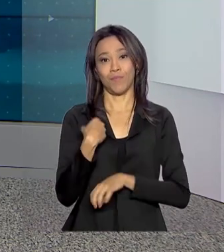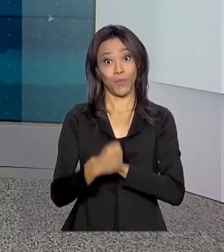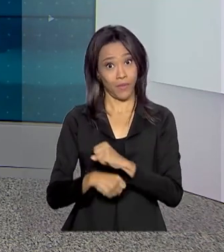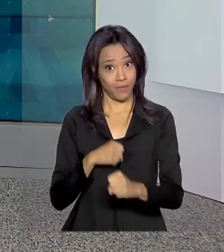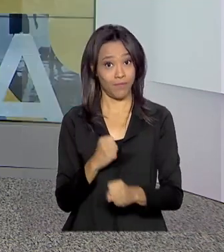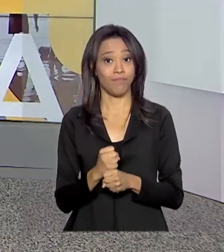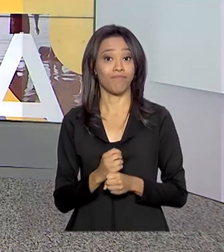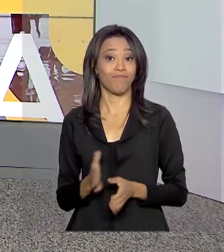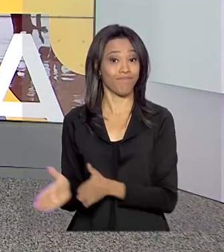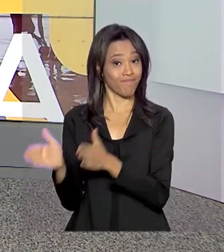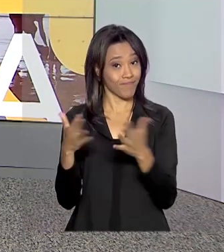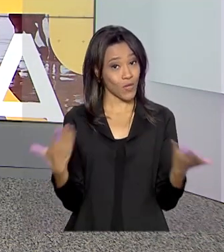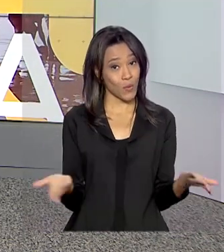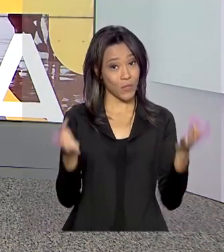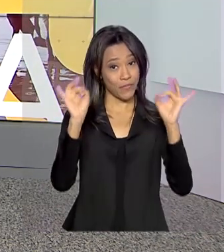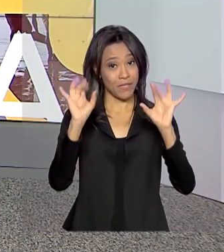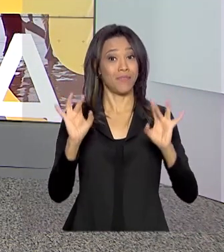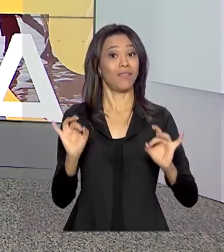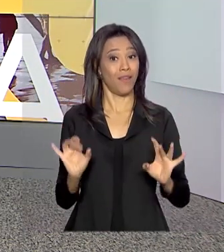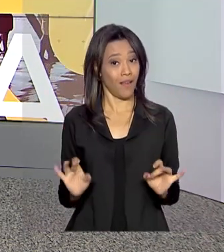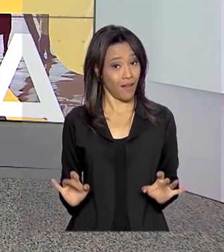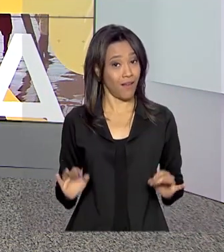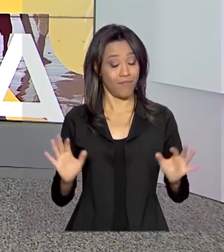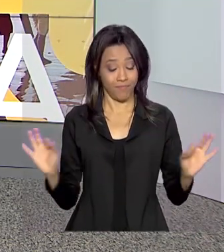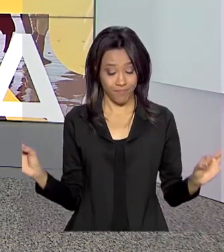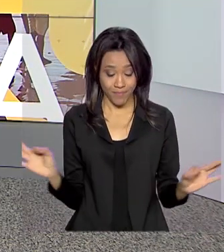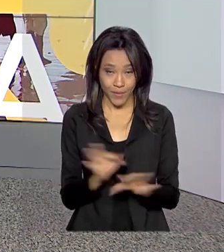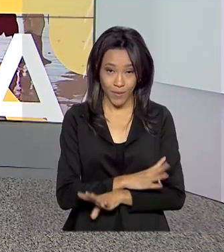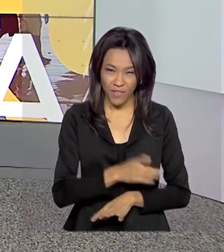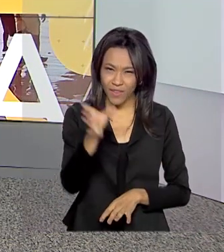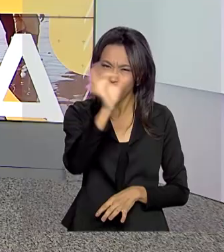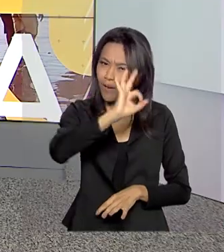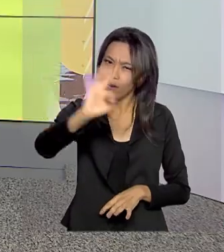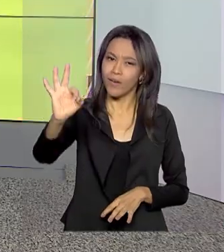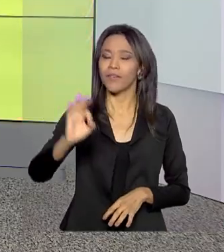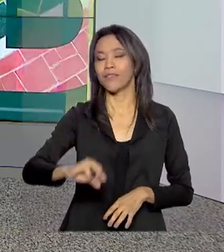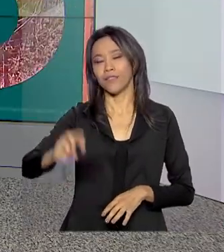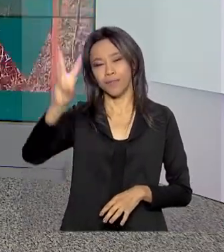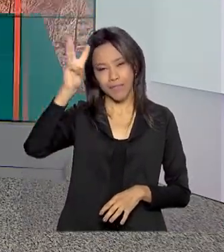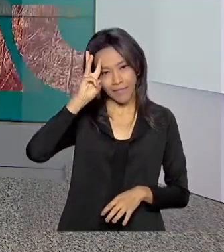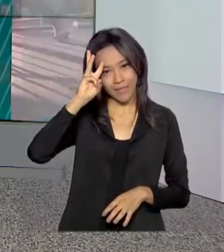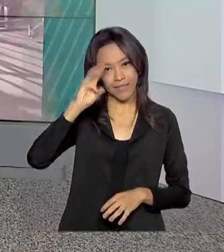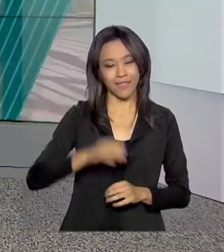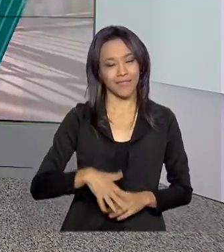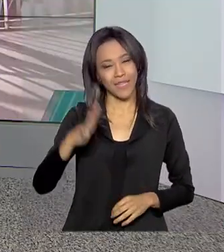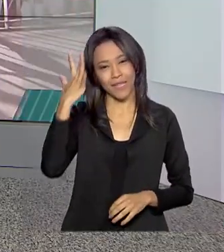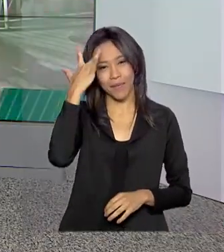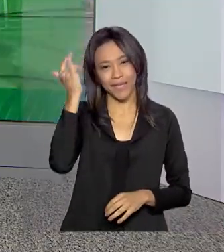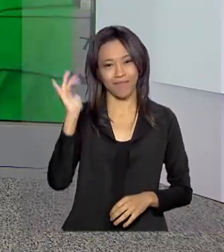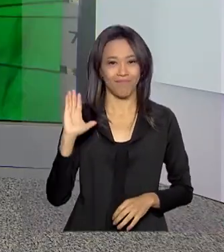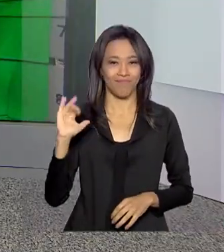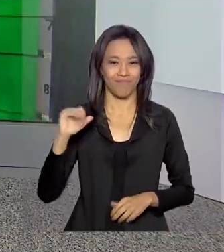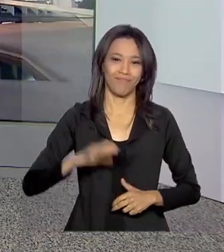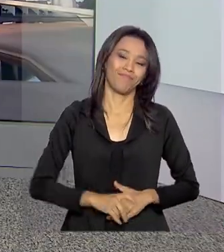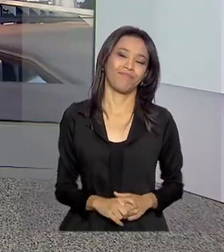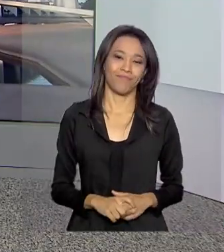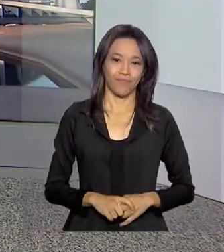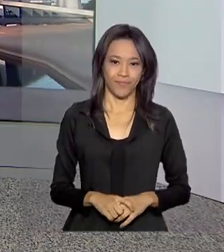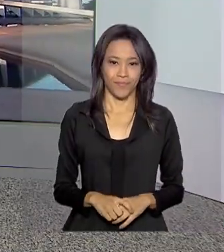Olha, essa edição especial do Brasil em Dia termina aqui. Ótima terça-feira para você e até amanhã. Tchau, tchau.